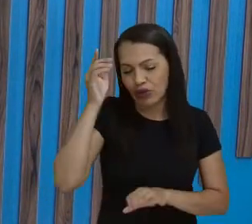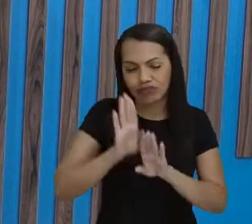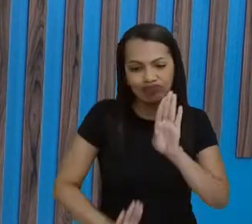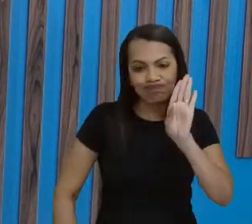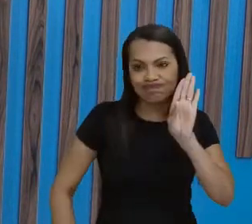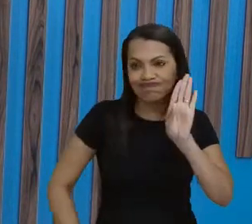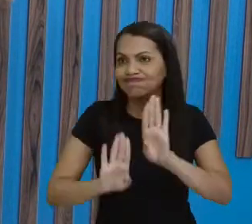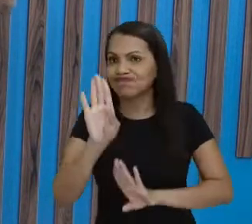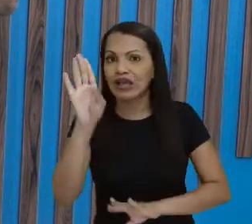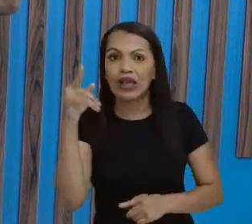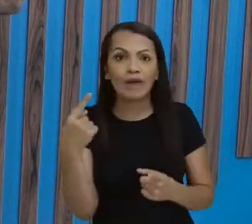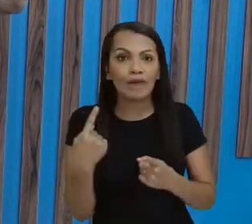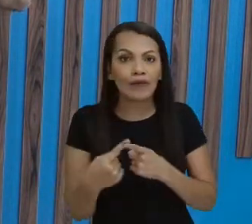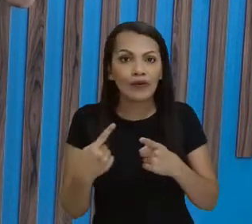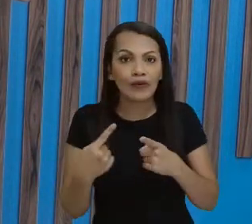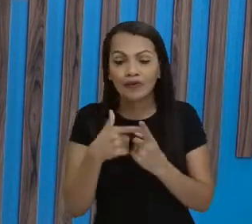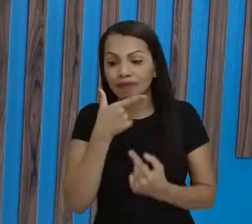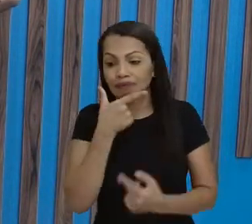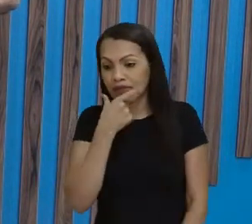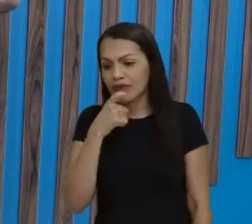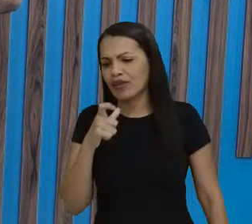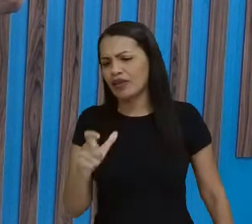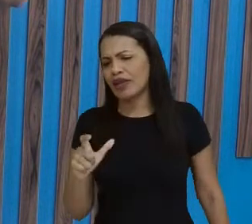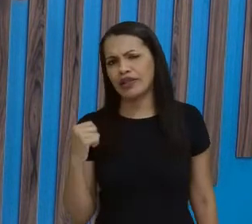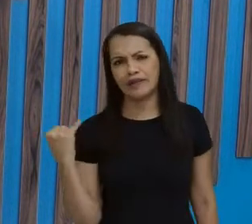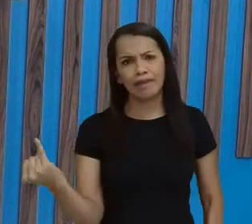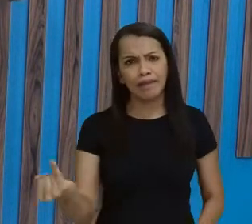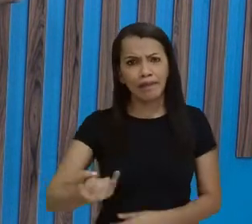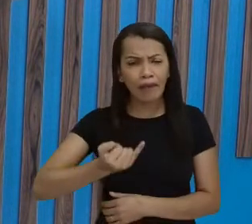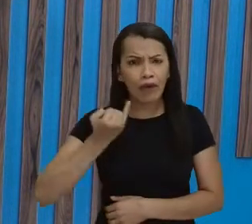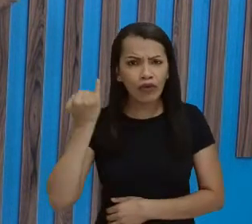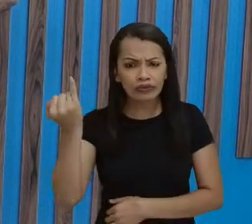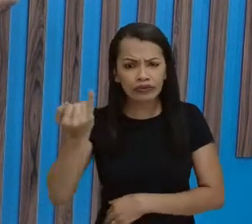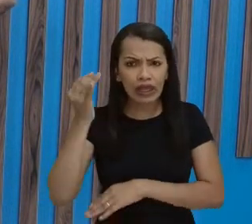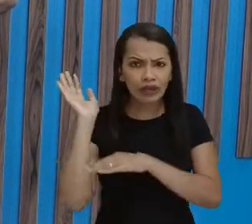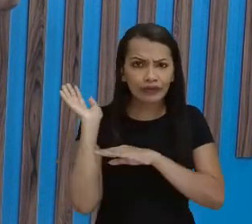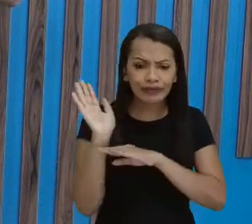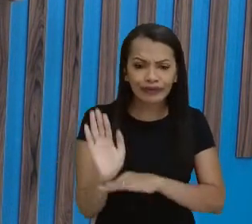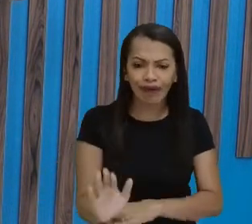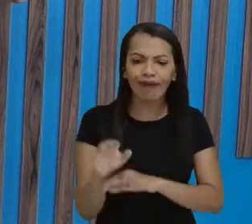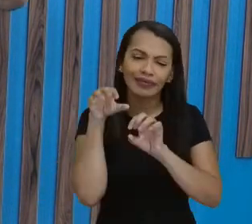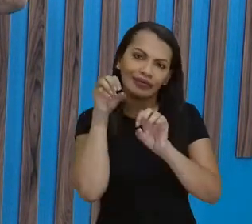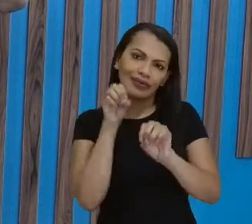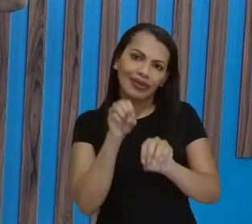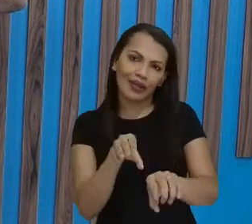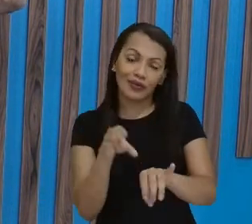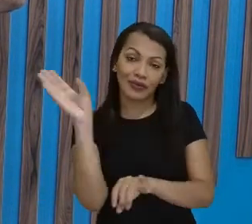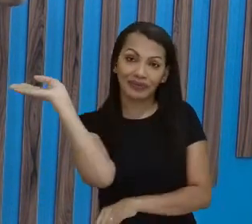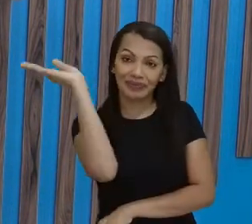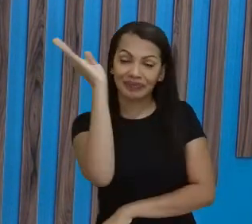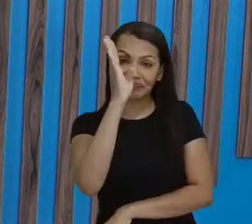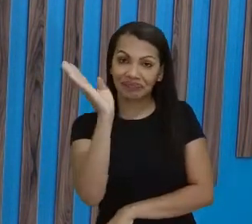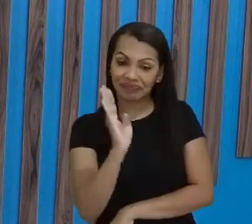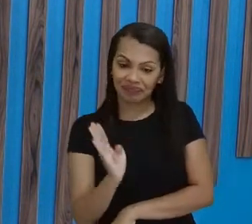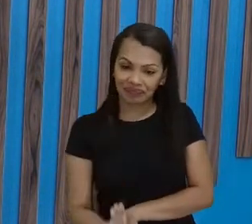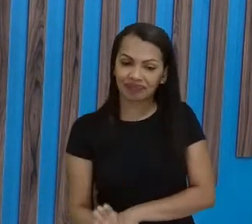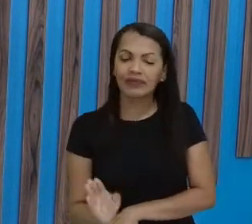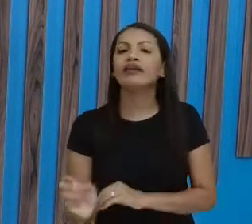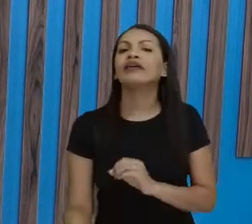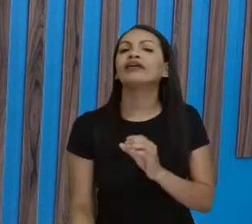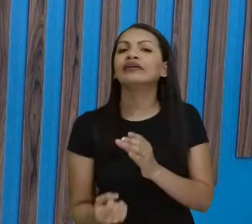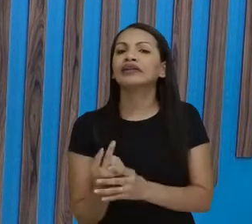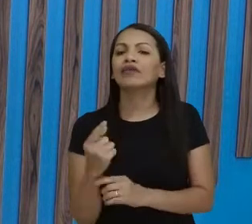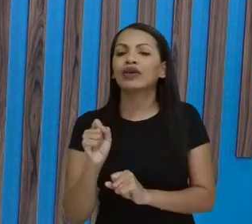porque esse camarada, ele foi muito importante, ele deu uma contribuição muito grande para a educação brasileira, né, ele criou um